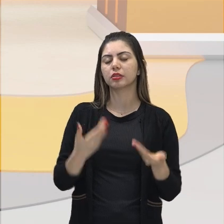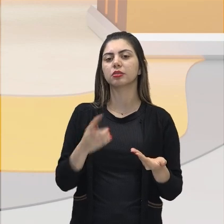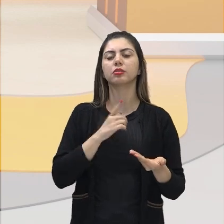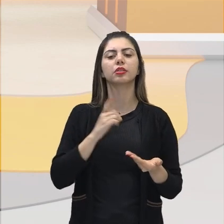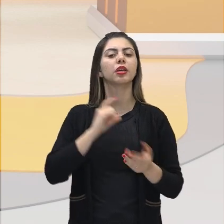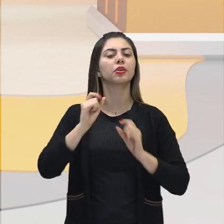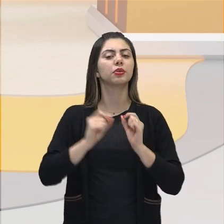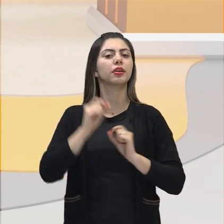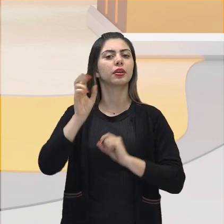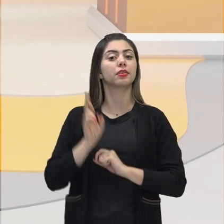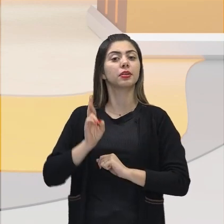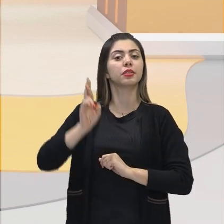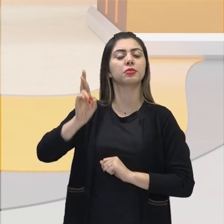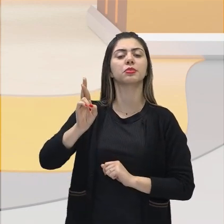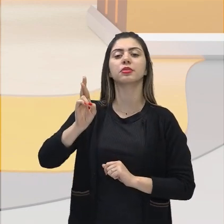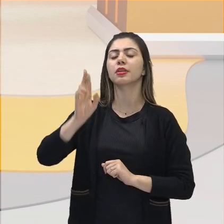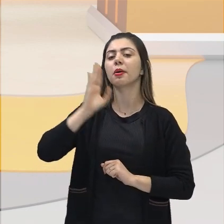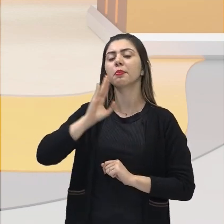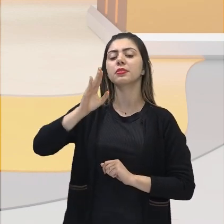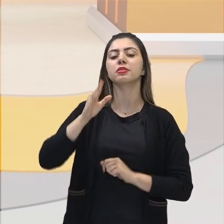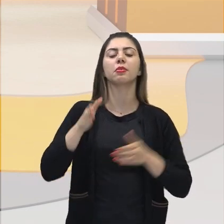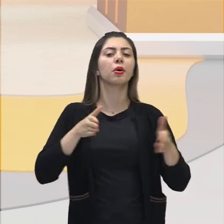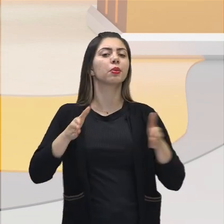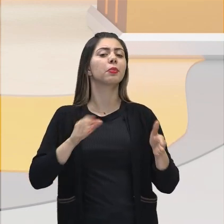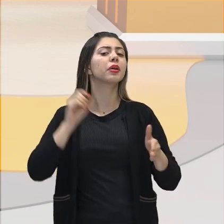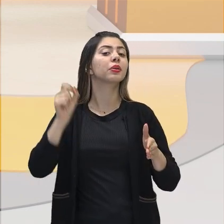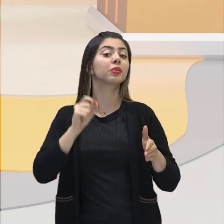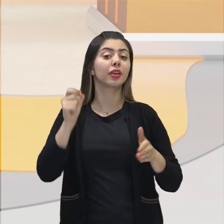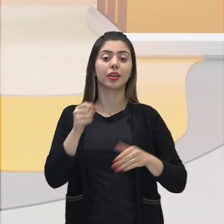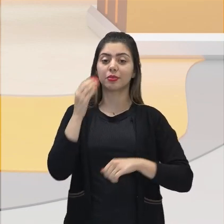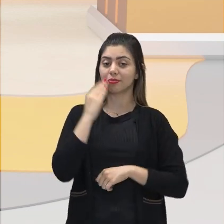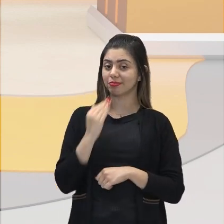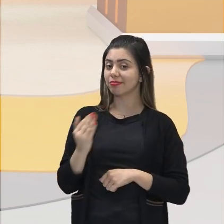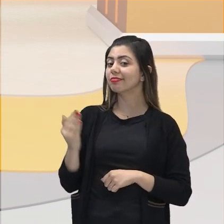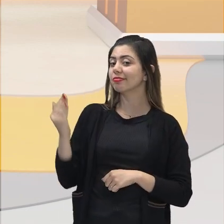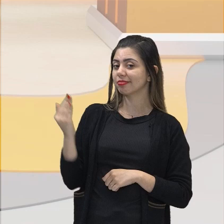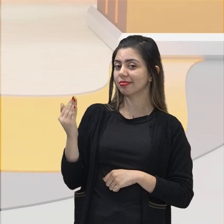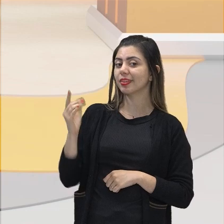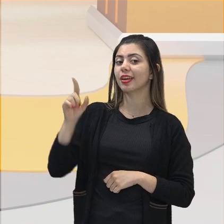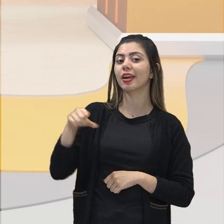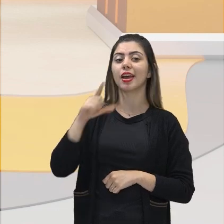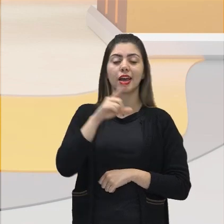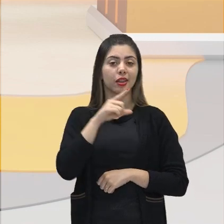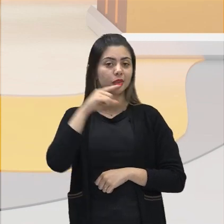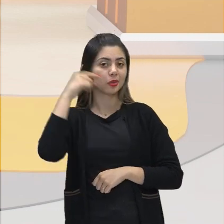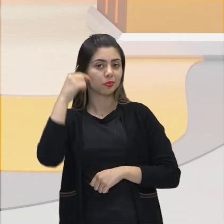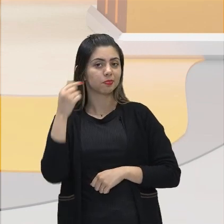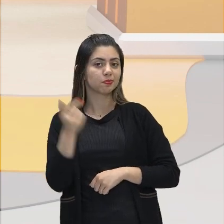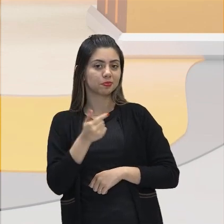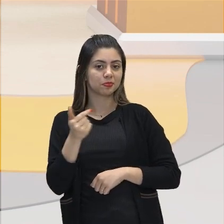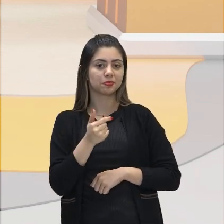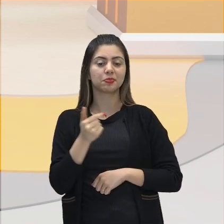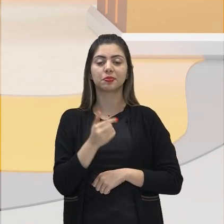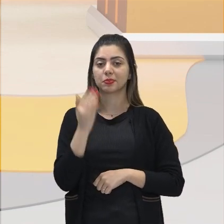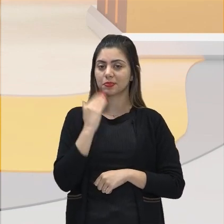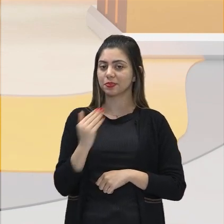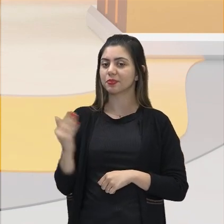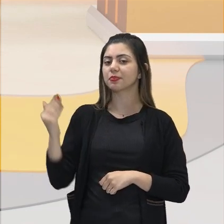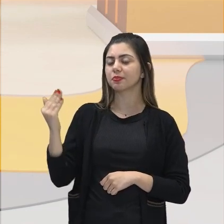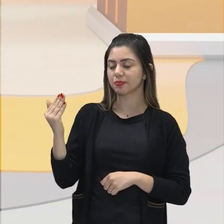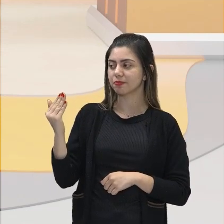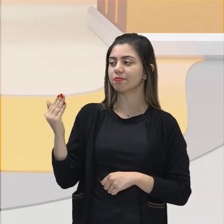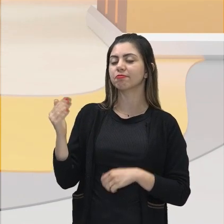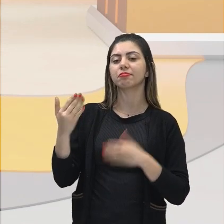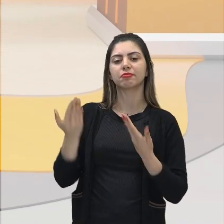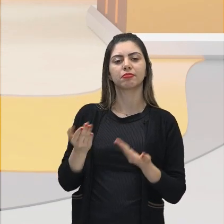um dos personagens principais desse momento, aqui comigo, Dom Pedro II, que vai ser, digamos, o